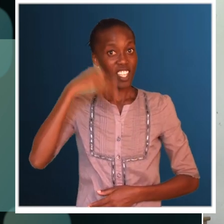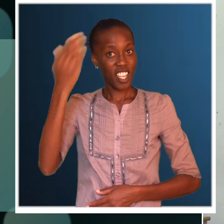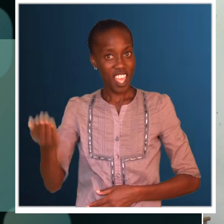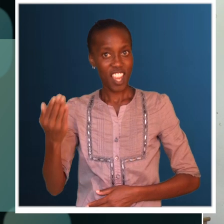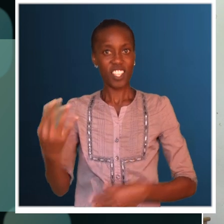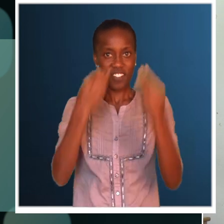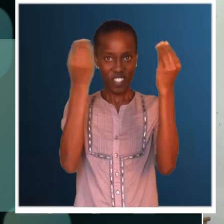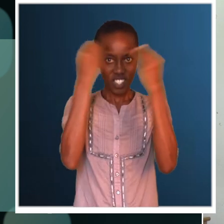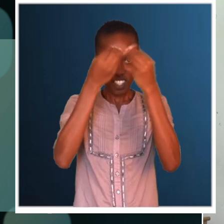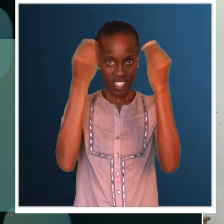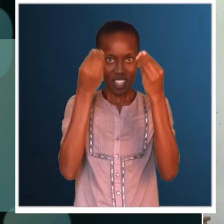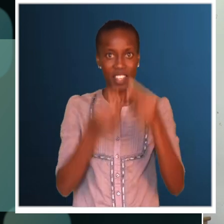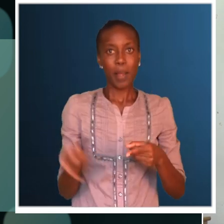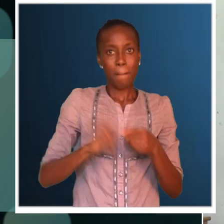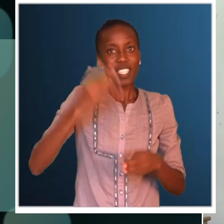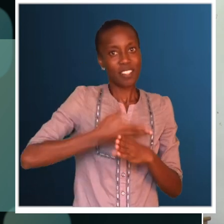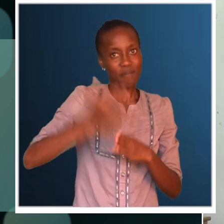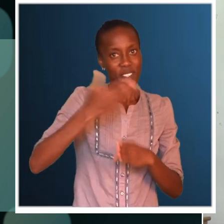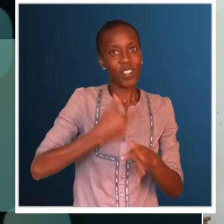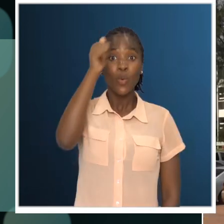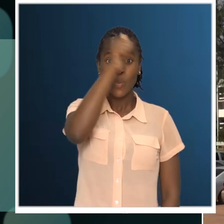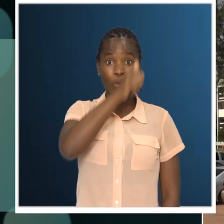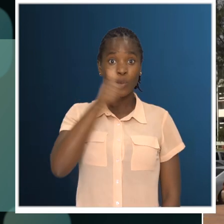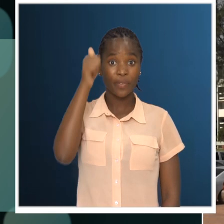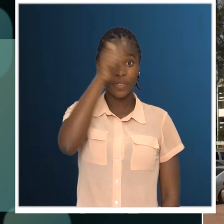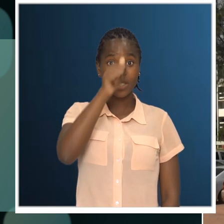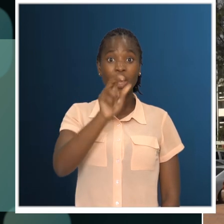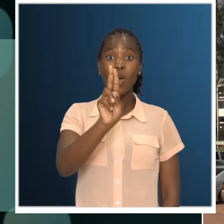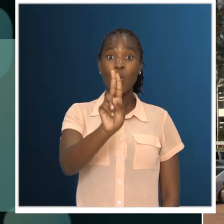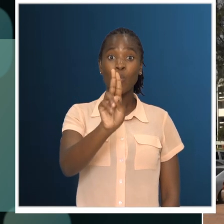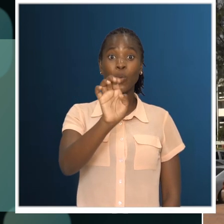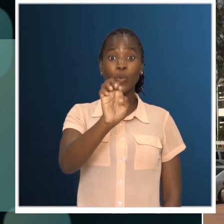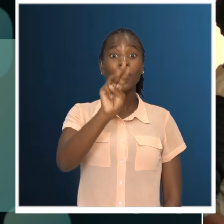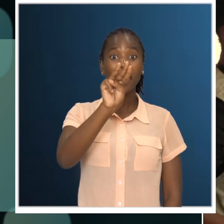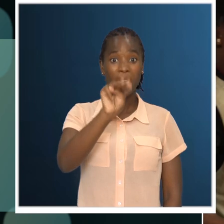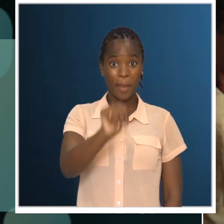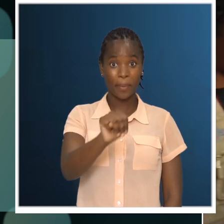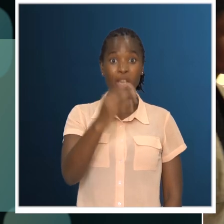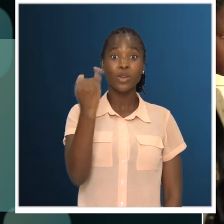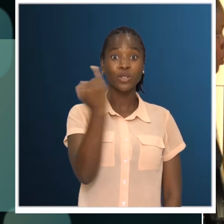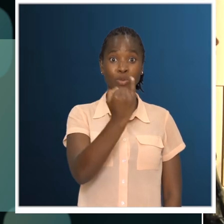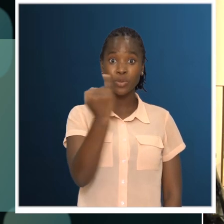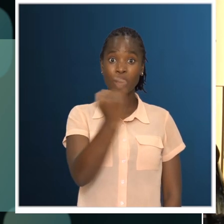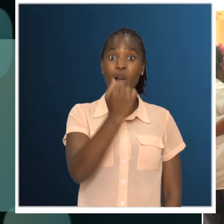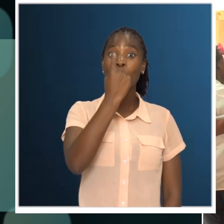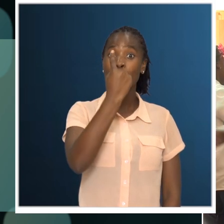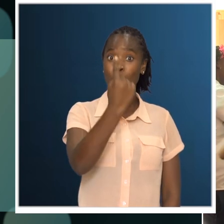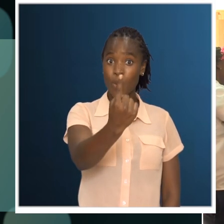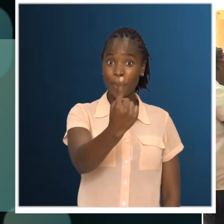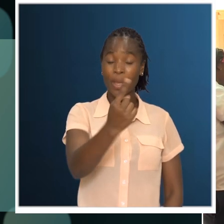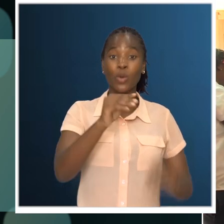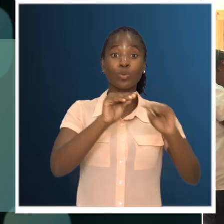vão me ensinando e vou aprofessoando mais a língua de sinais. A Universidade Eduardo Mugliani é a única instituição de ensino superior no